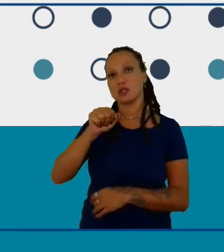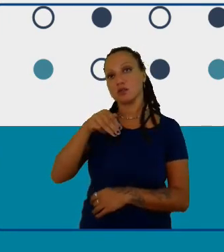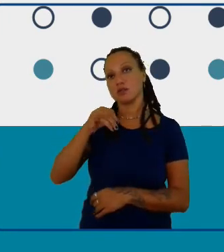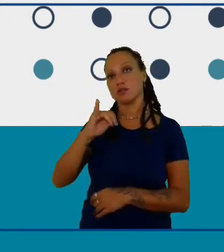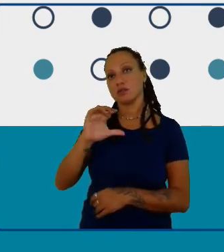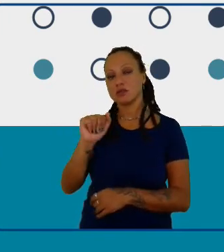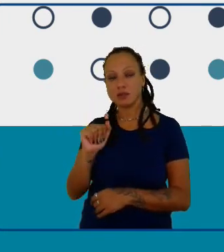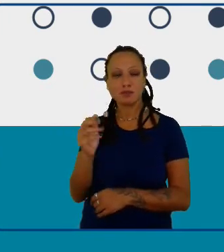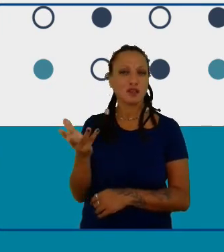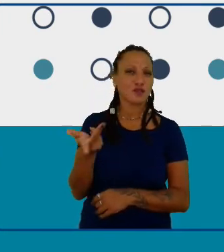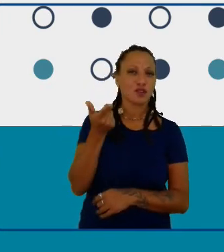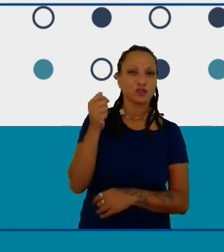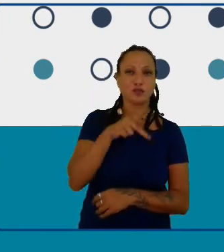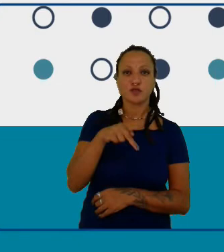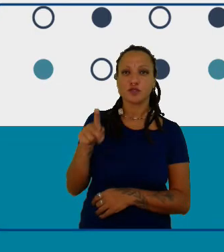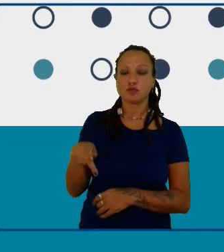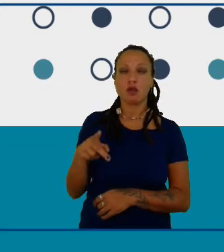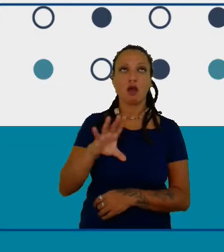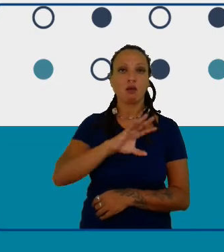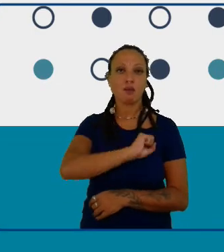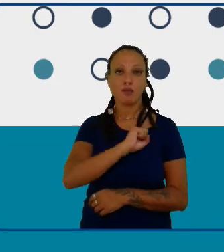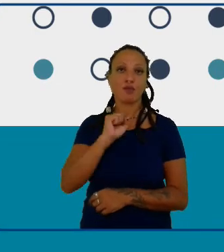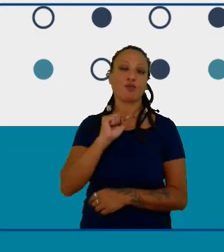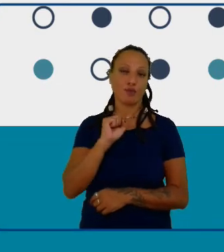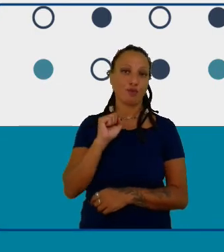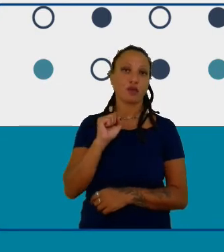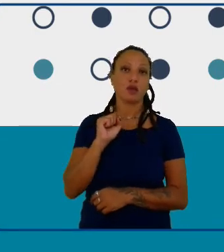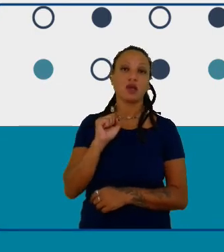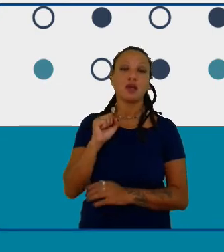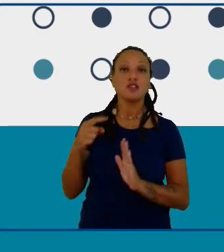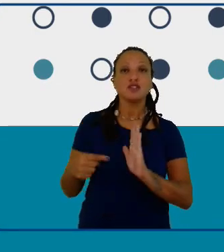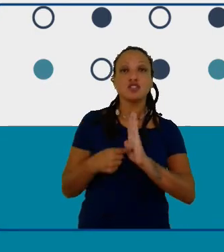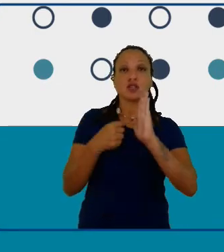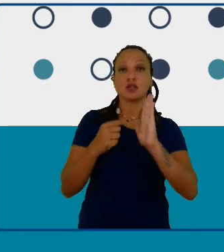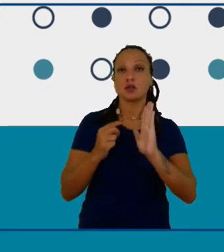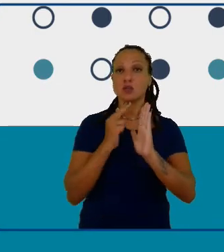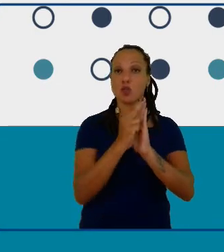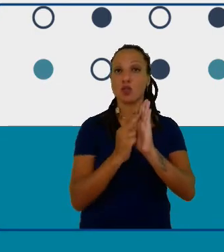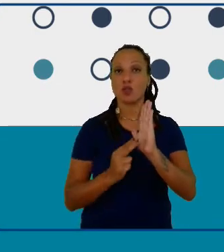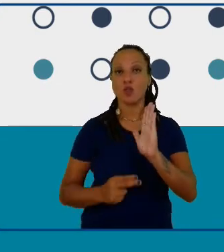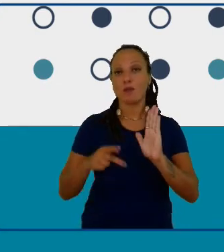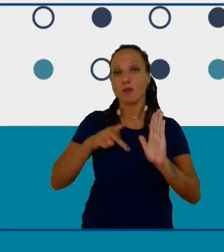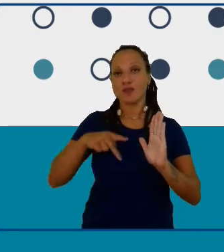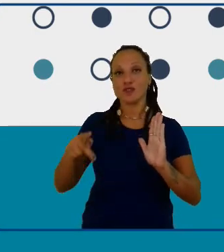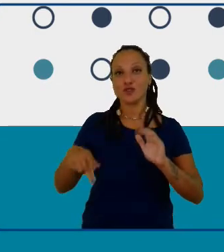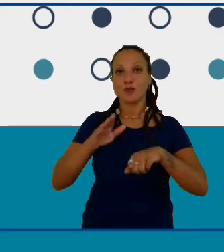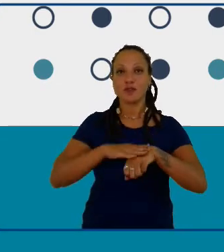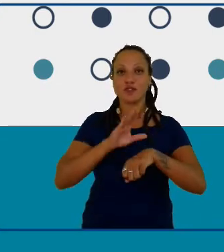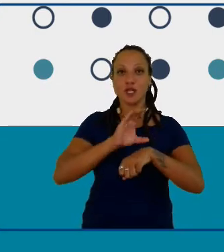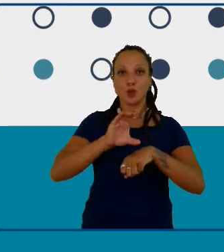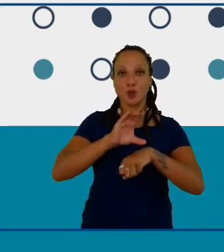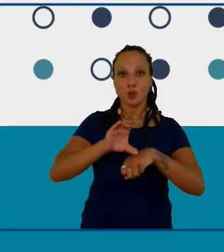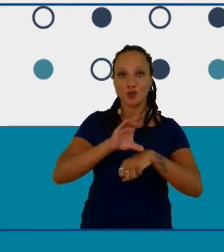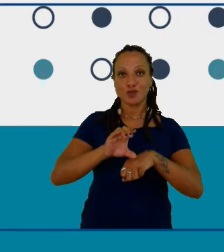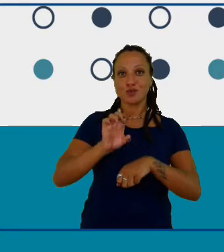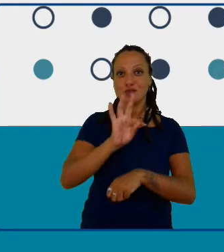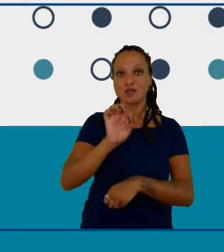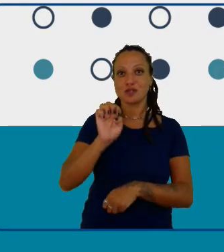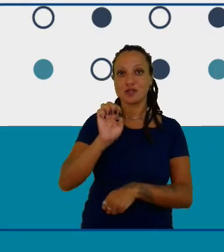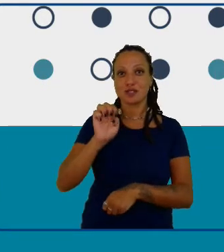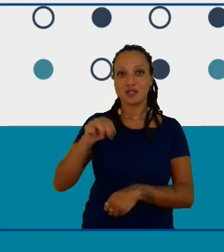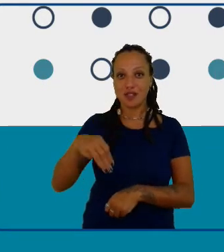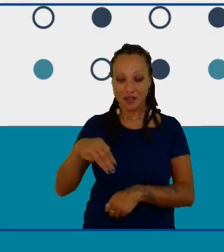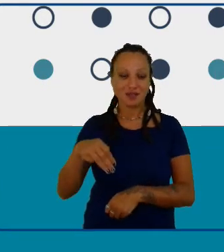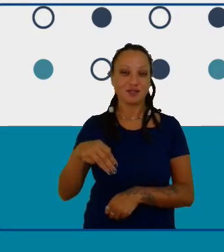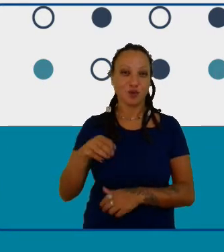professores adoraram nós indicamos professores para participarem do curso garotas STEM e agora acabamos indicar